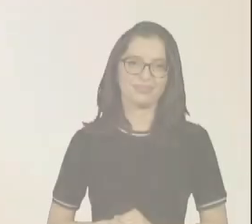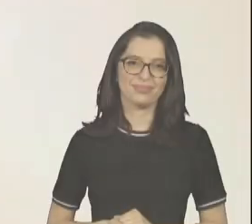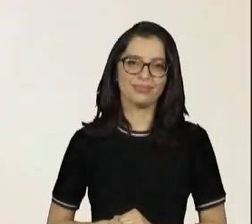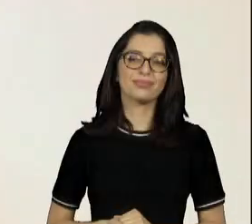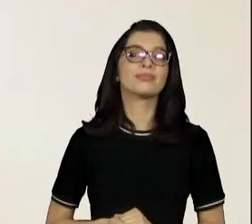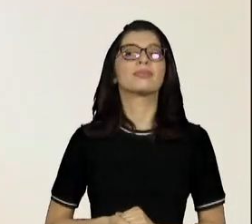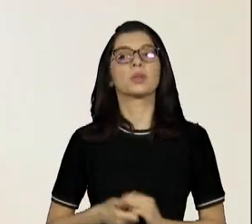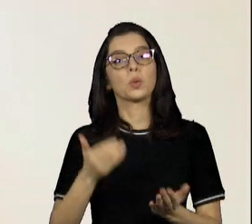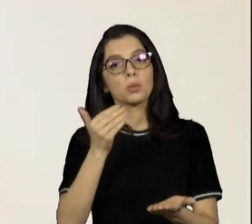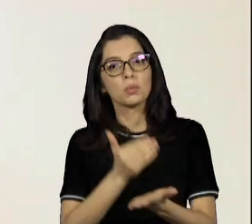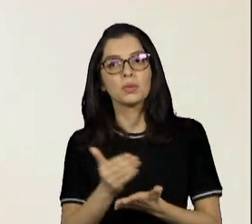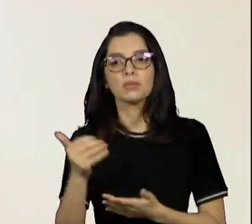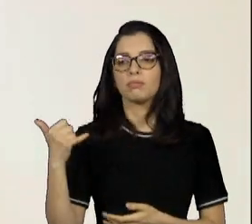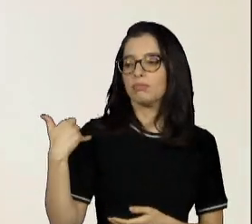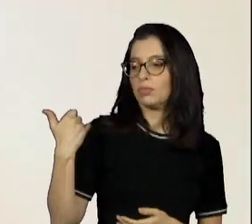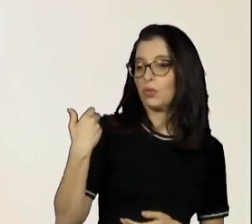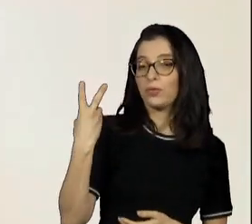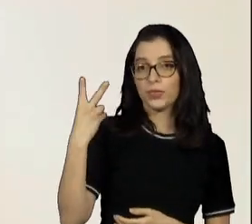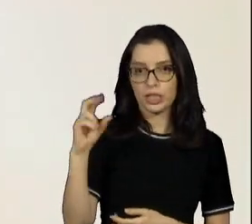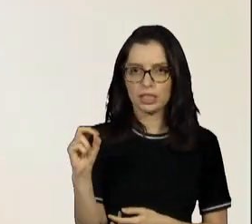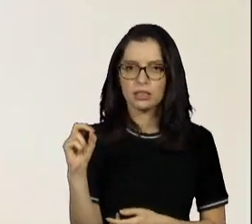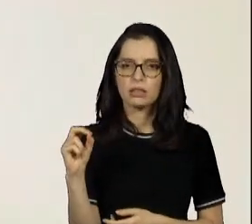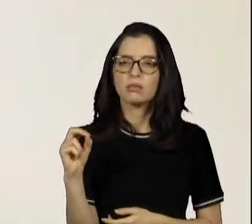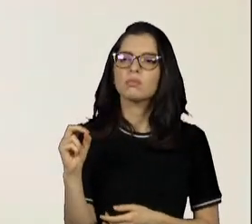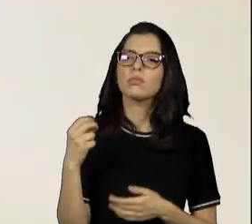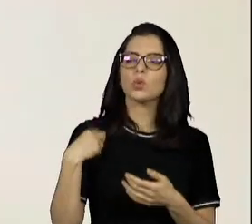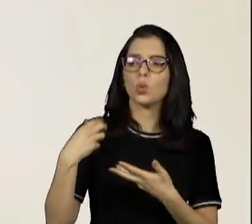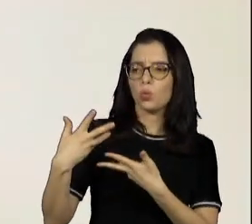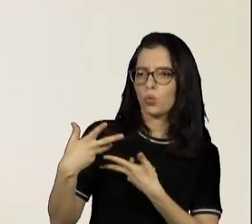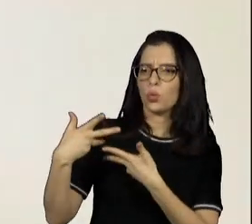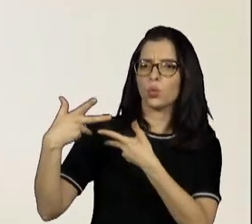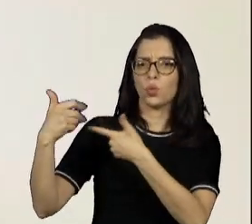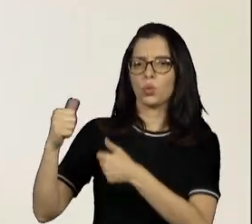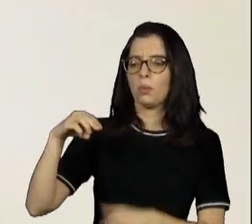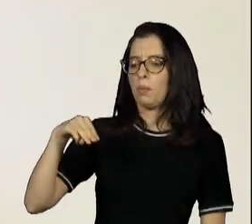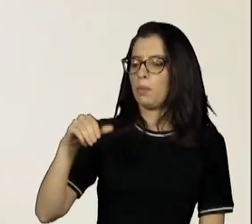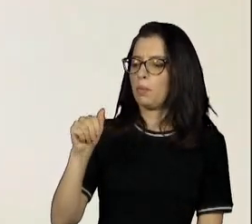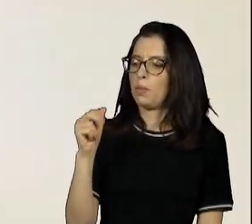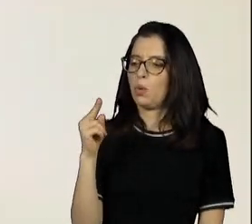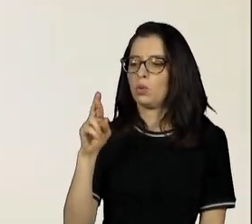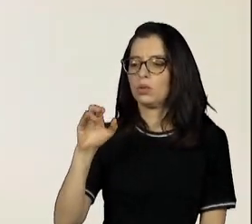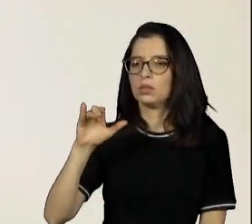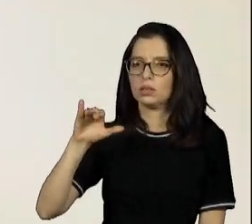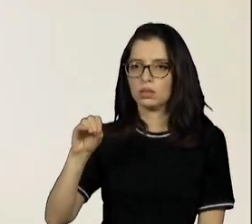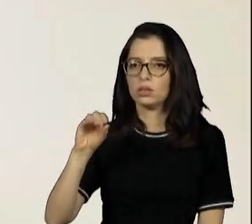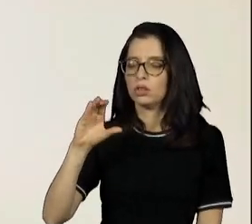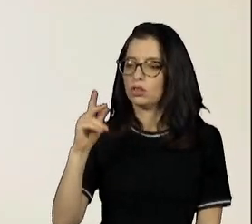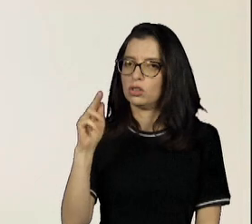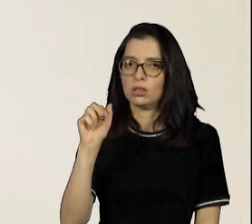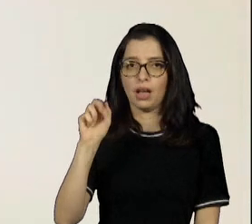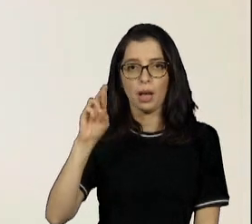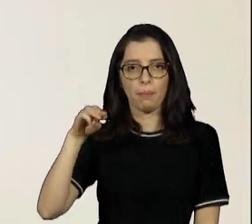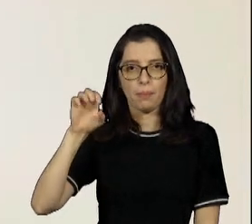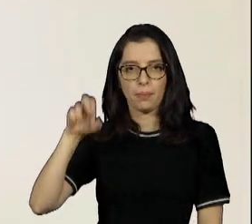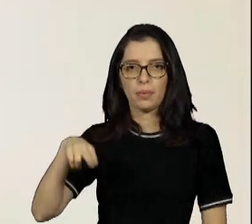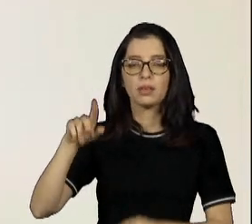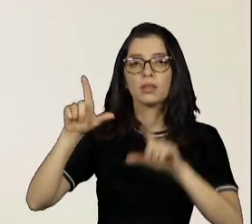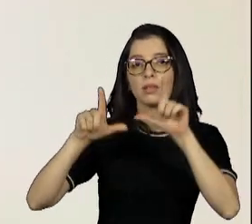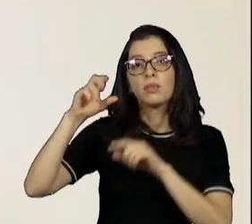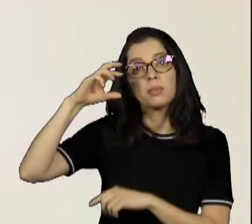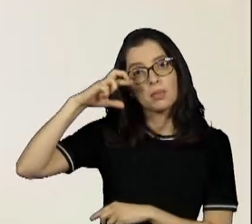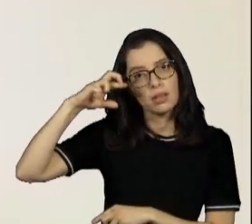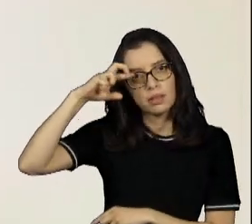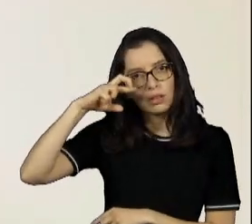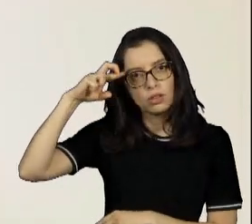Comecei quando eu tinha 20 anos de idade, eu fui chamada pelo Maurício Scherman para fazer primeiro na TV Bandeirantes, e